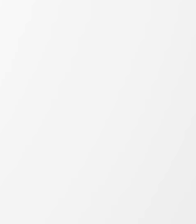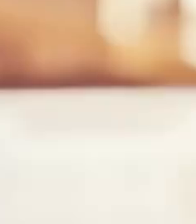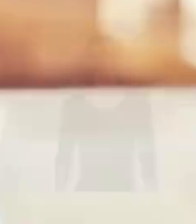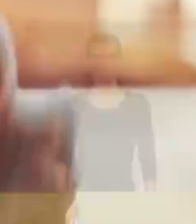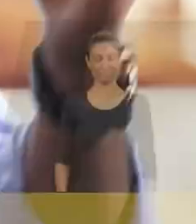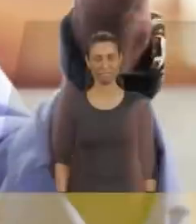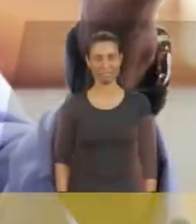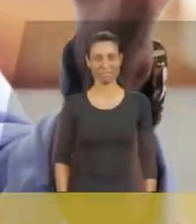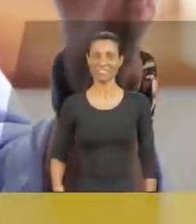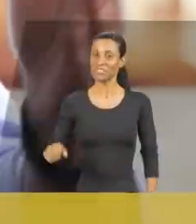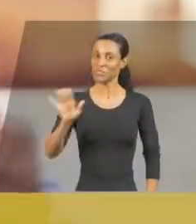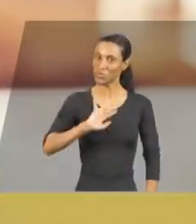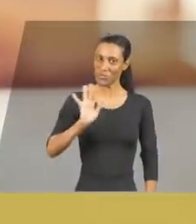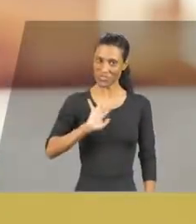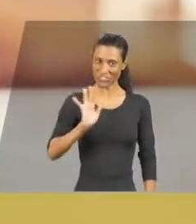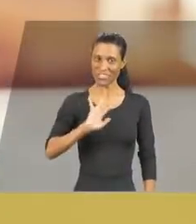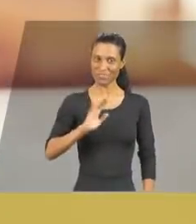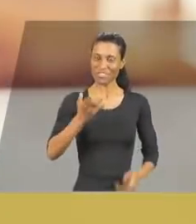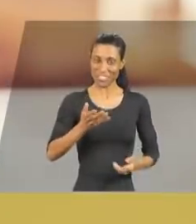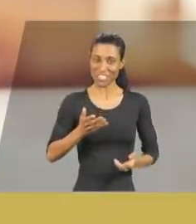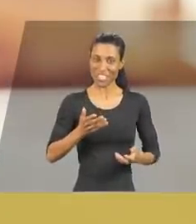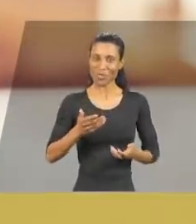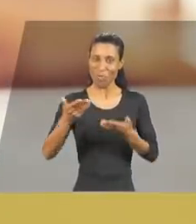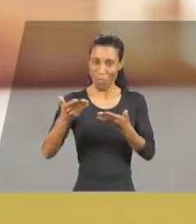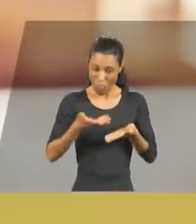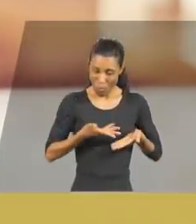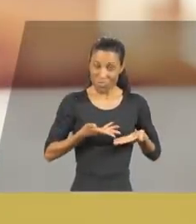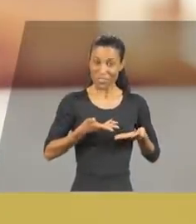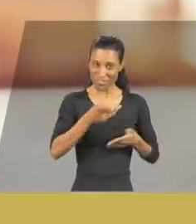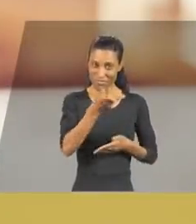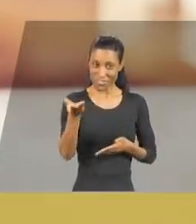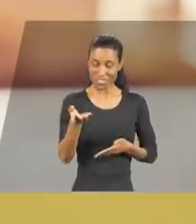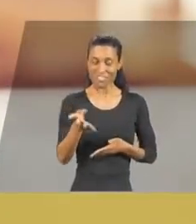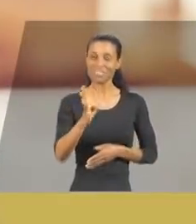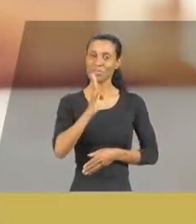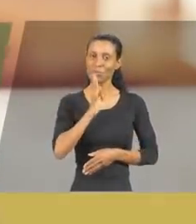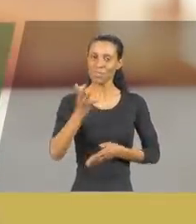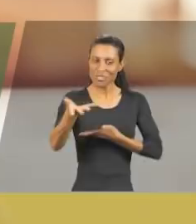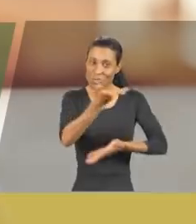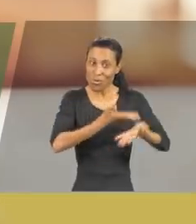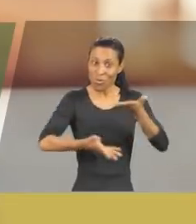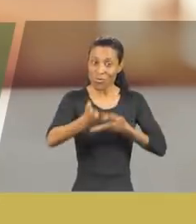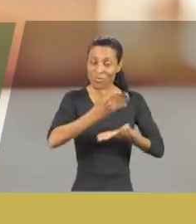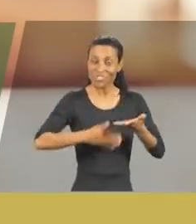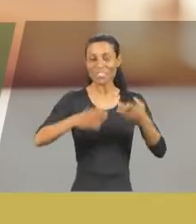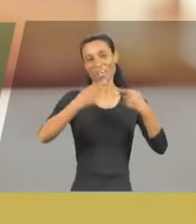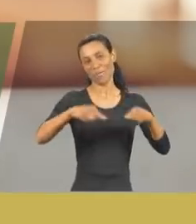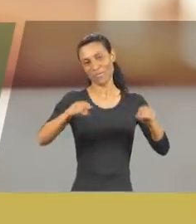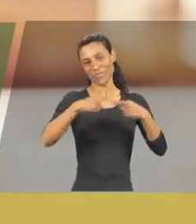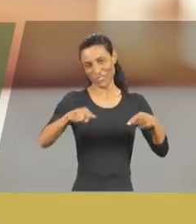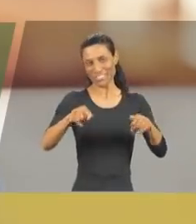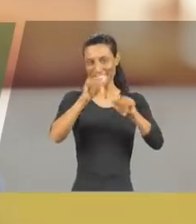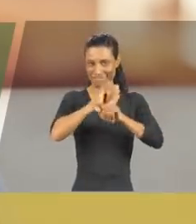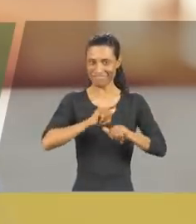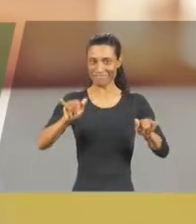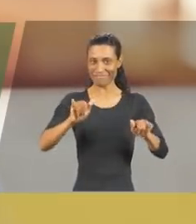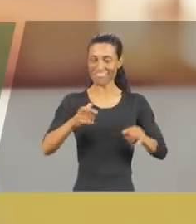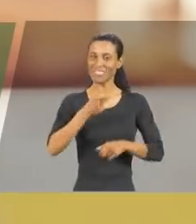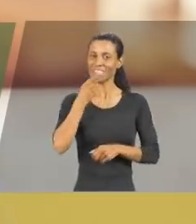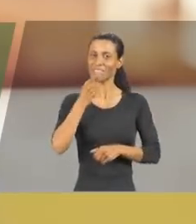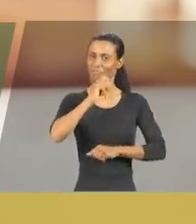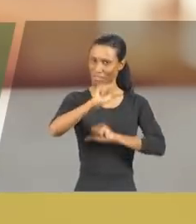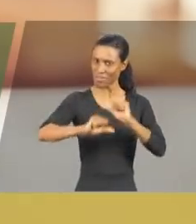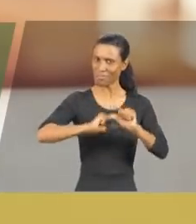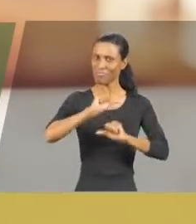Senador. Olá, quero convidar você a conhecer e compartilhar o jingle da nossa campanha. Que fala de